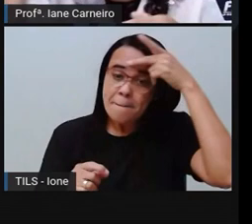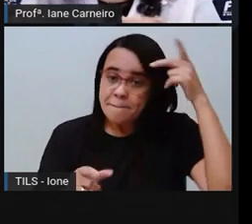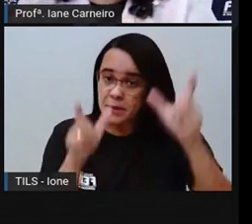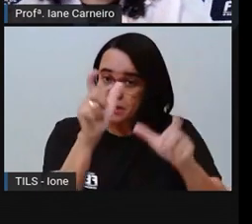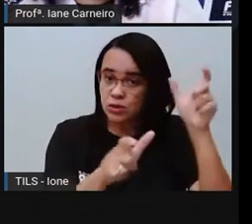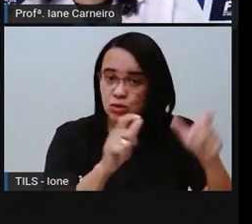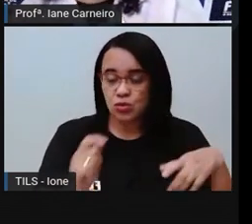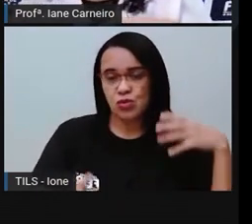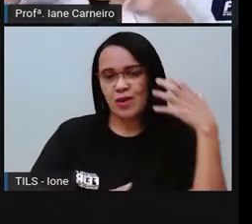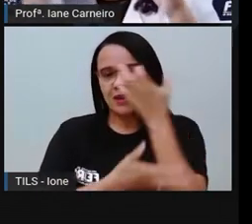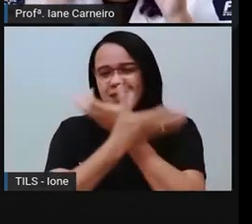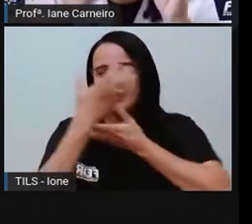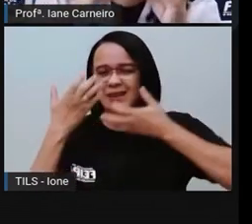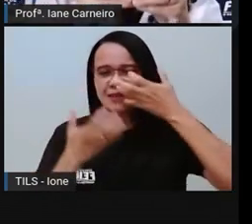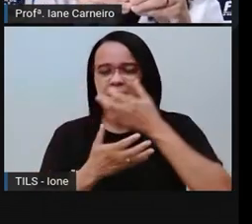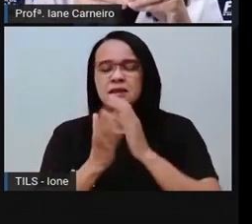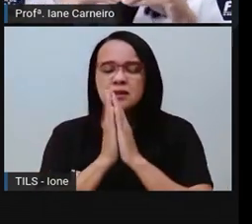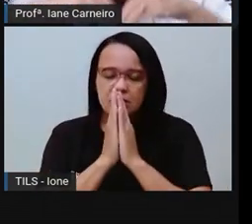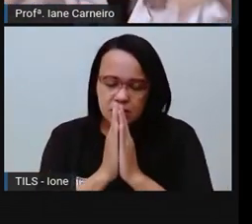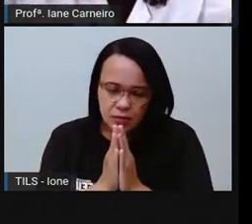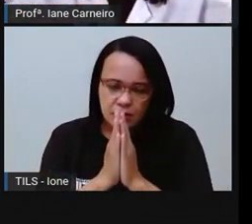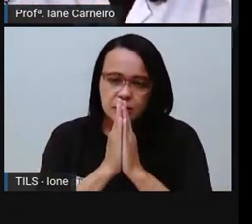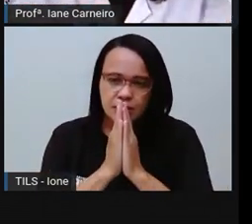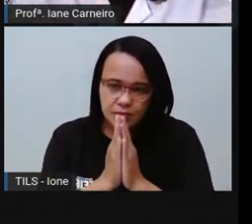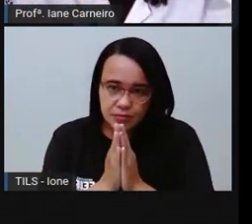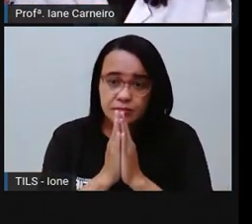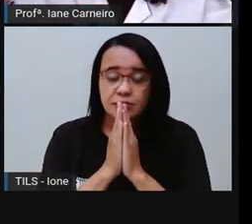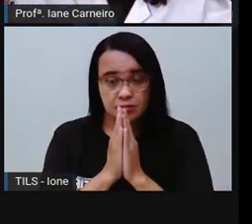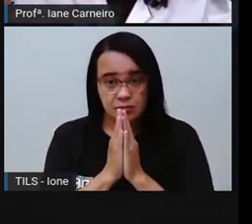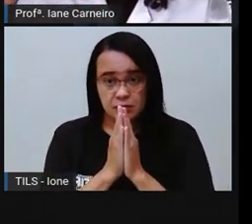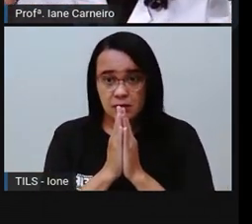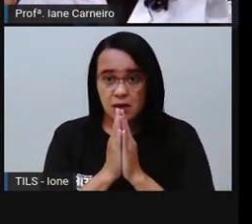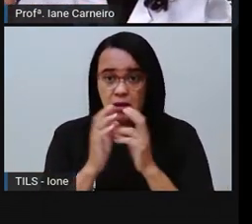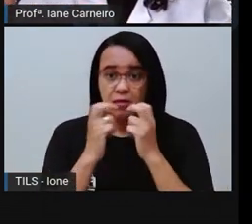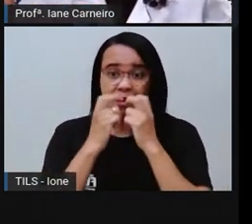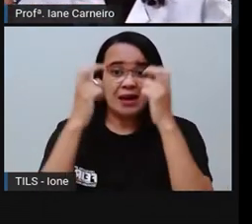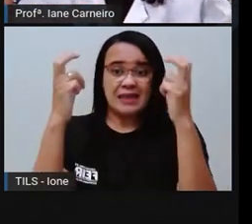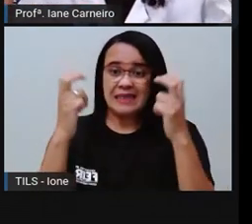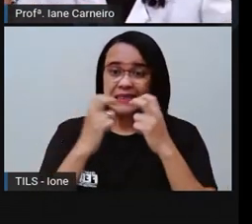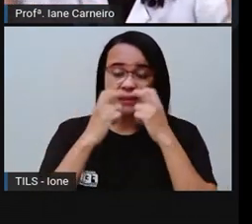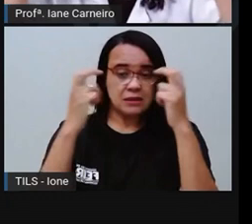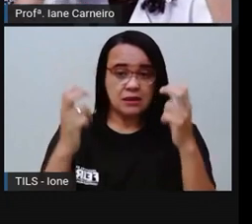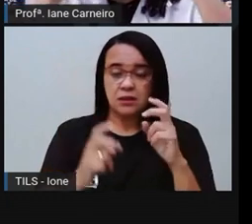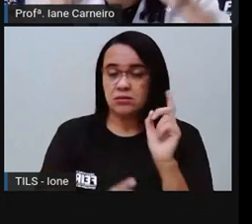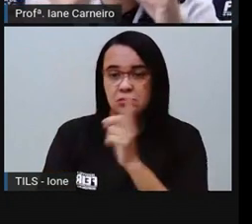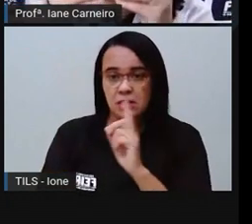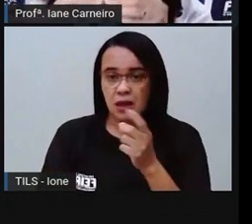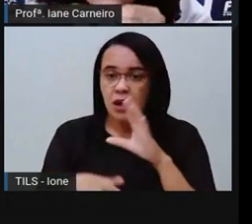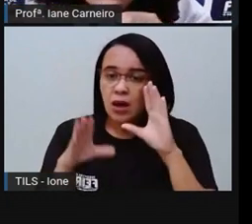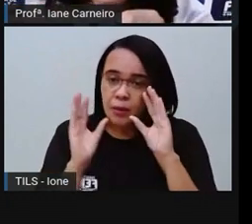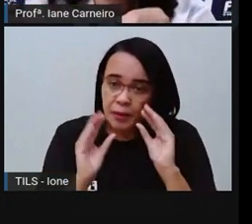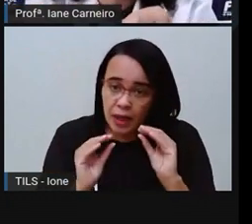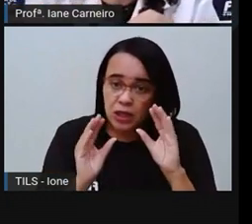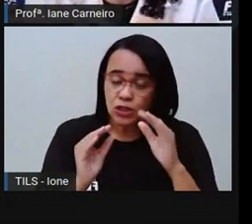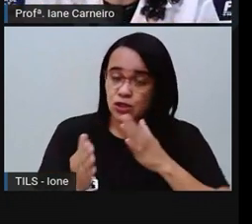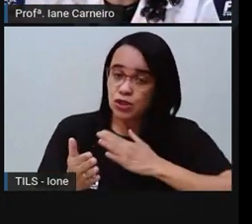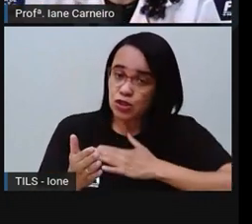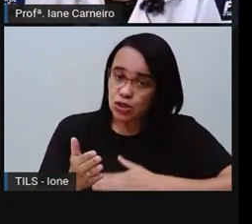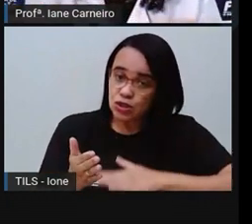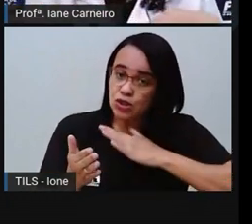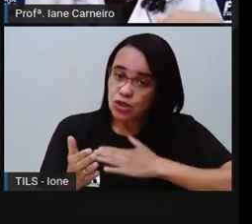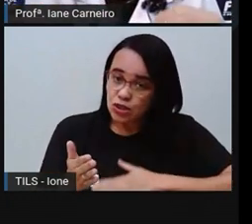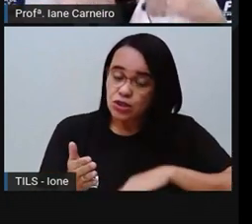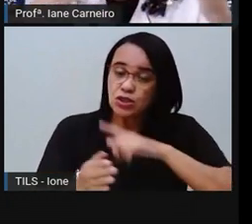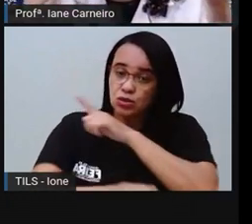rezam ou oram, conversam, conversam alto, falam alto gritando, não, né? Fala mais baixinho, né?